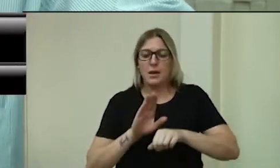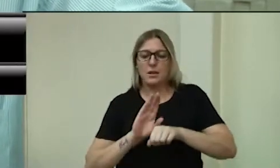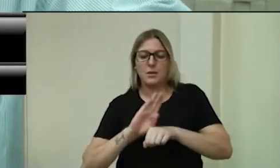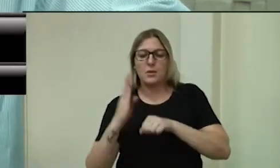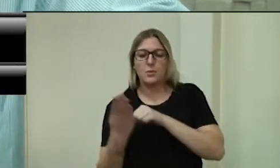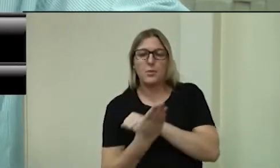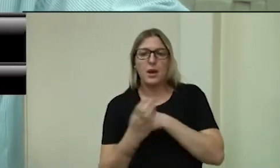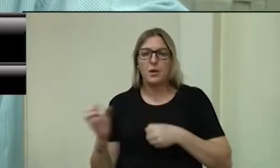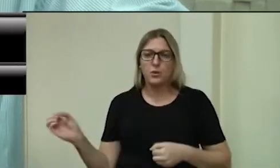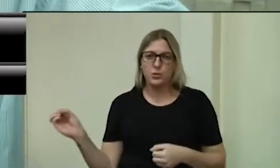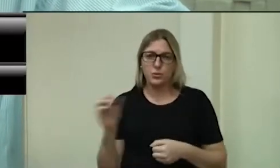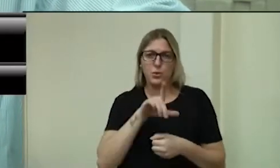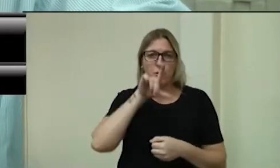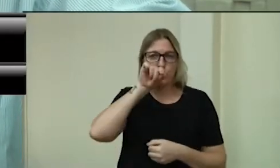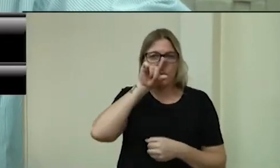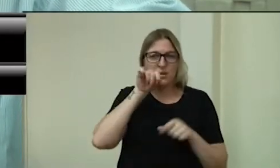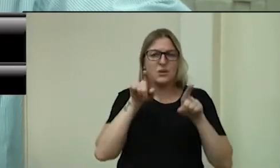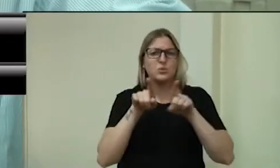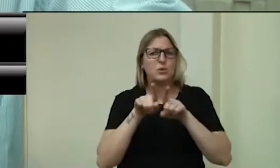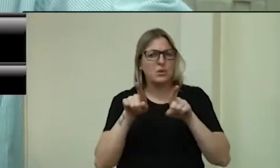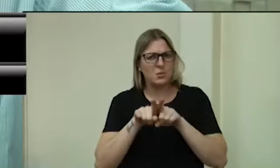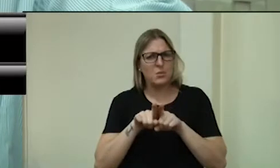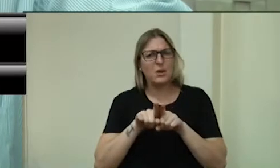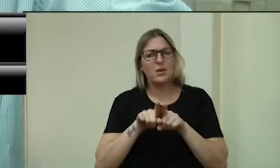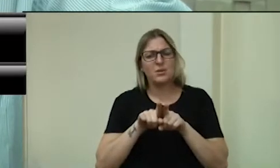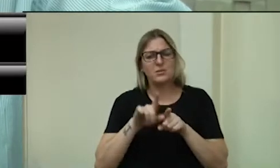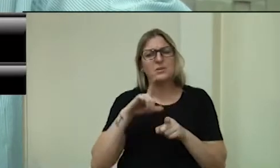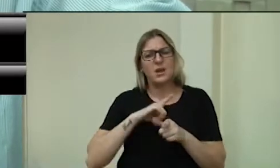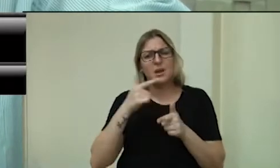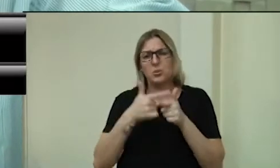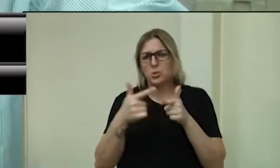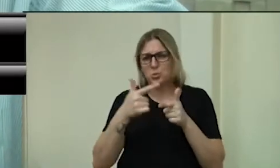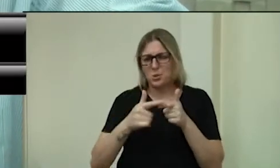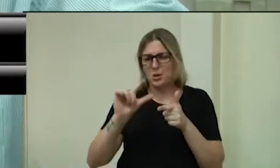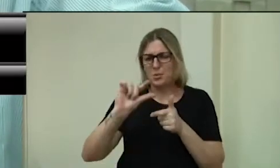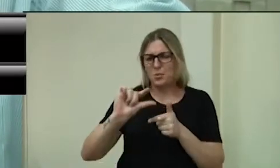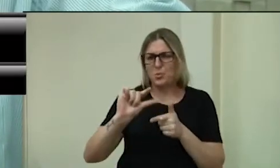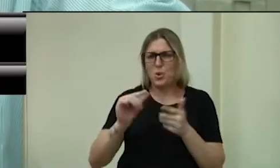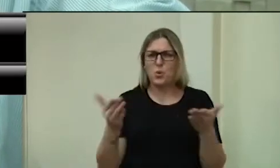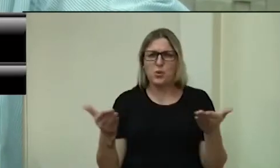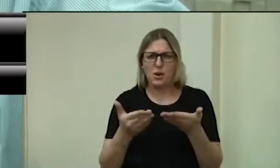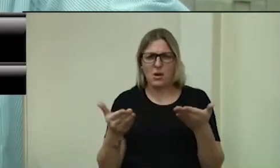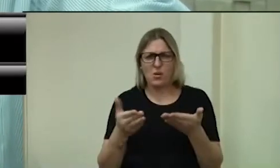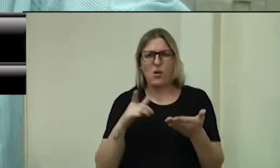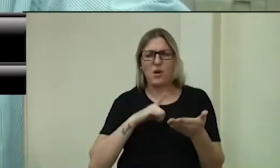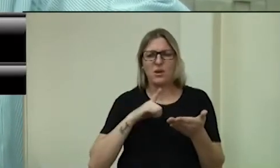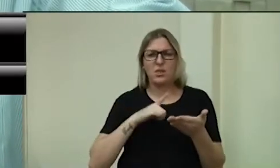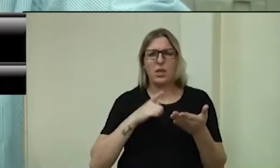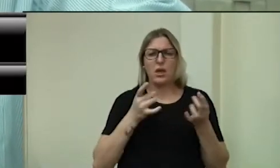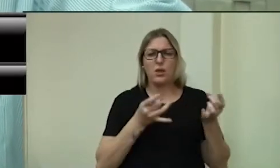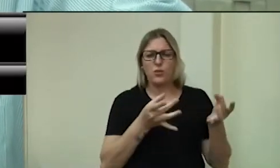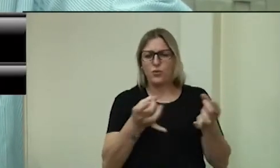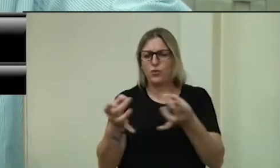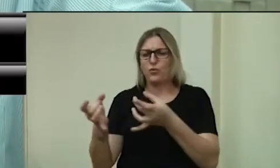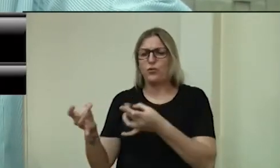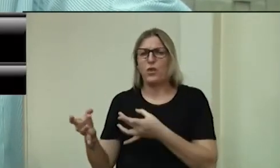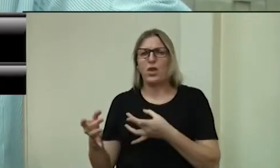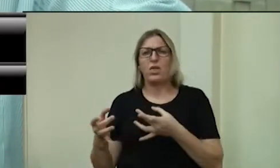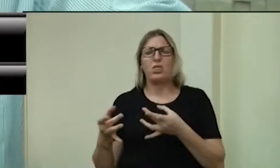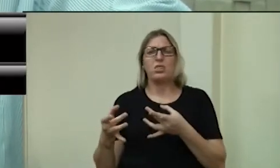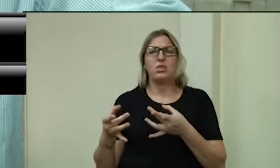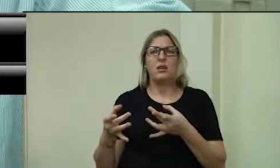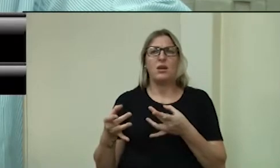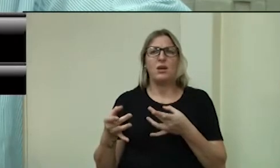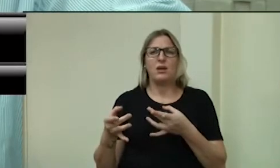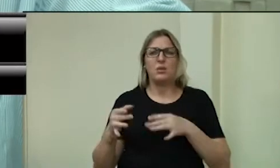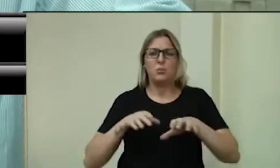entradas do Novo Atlântico, ali agora, que nem agora, que tem a safra, na segunda, desce para o Atílio Jardão, lá para o